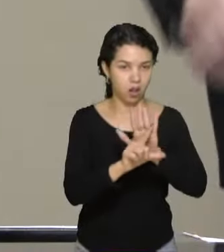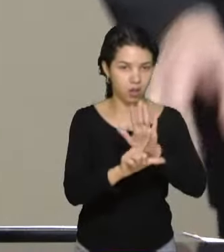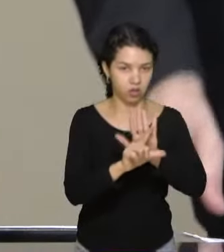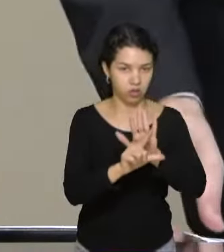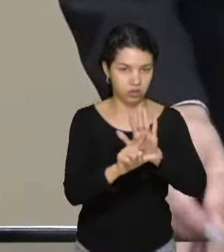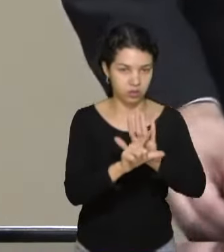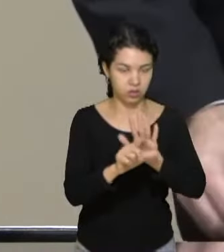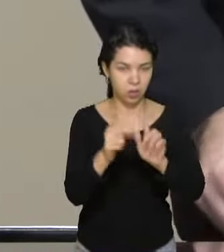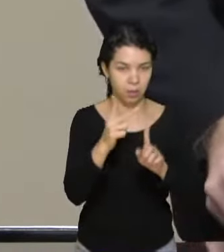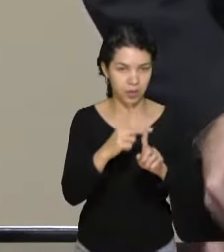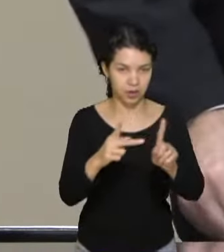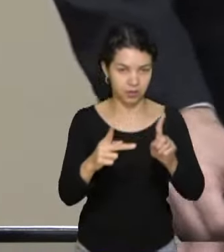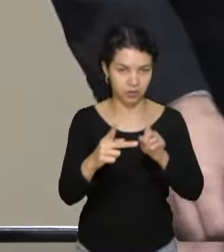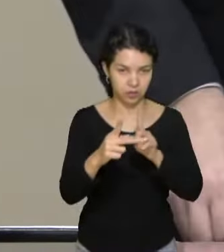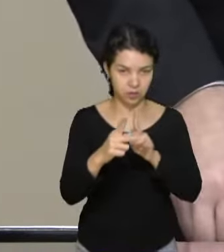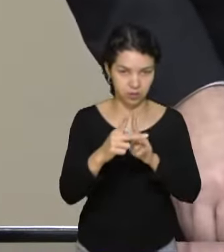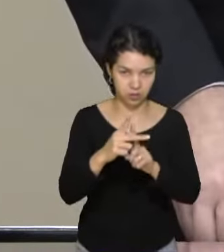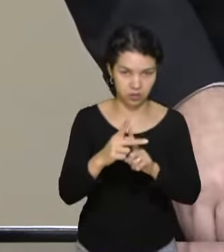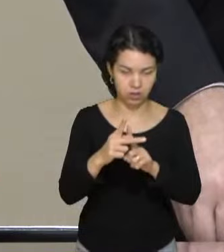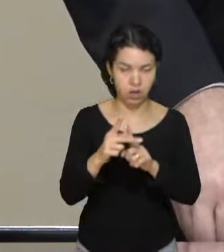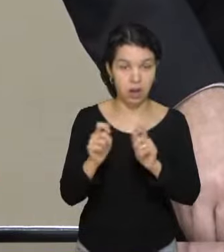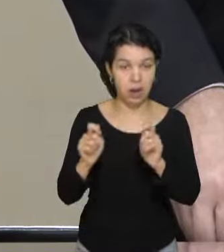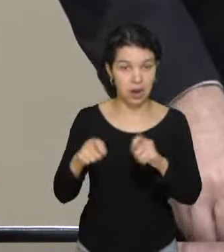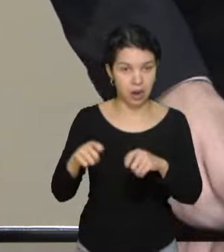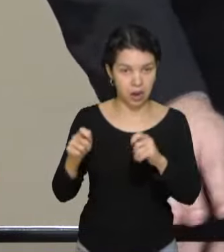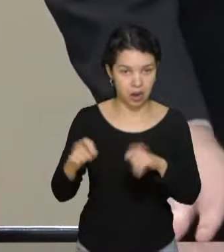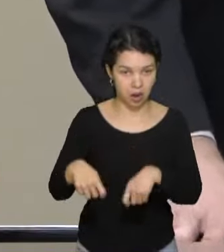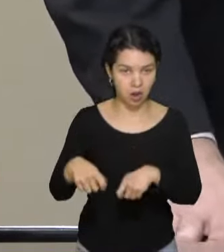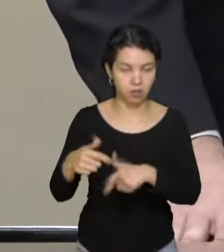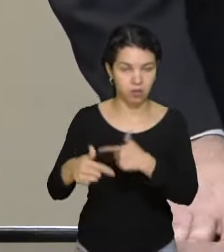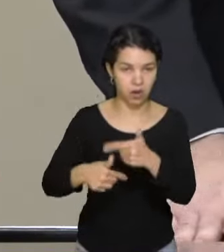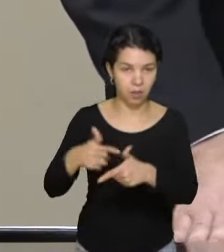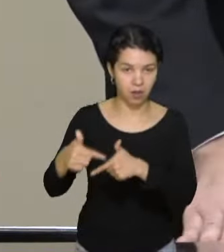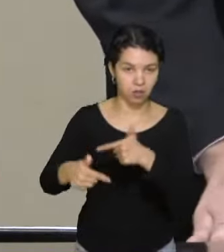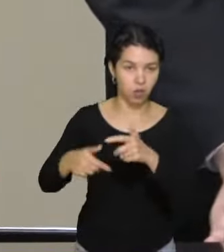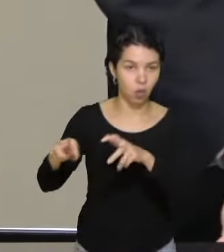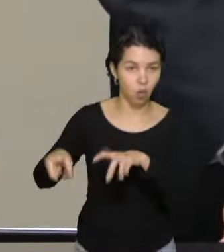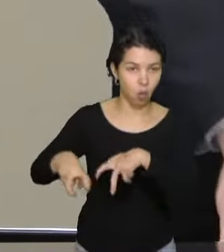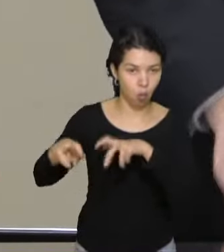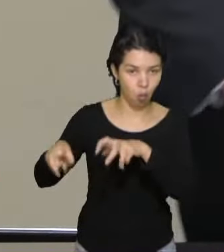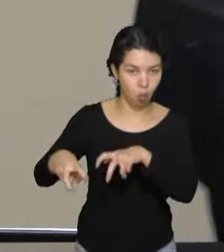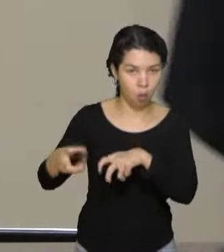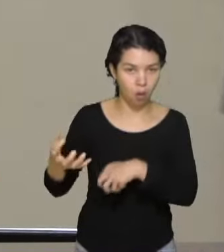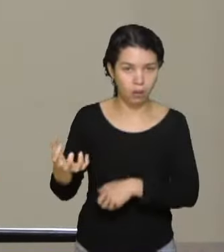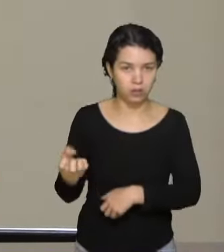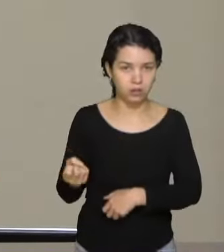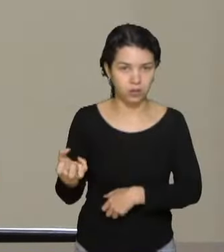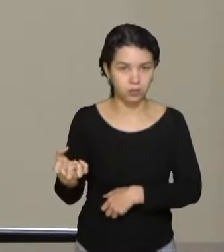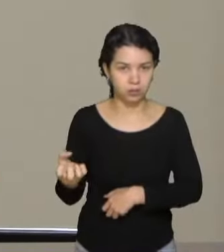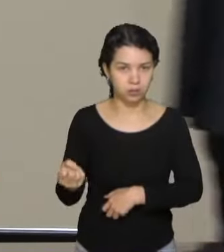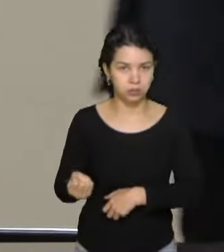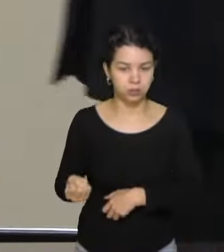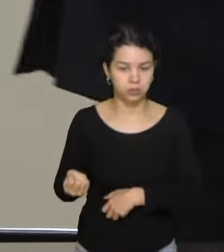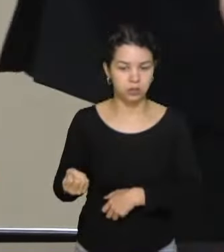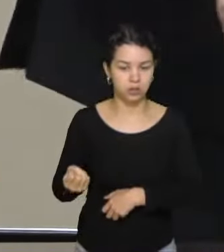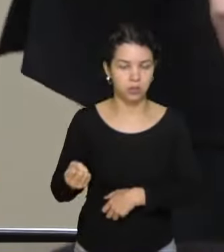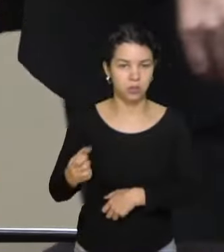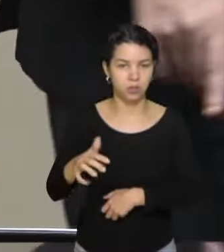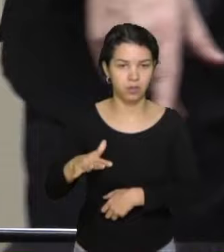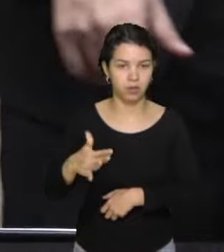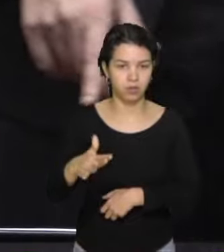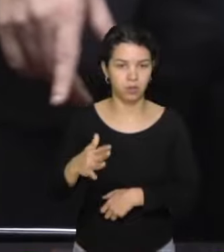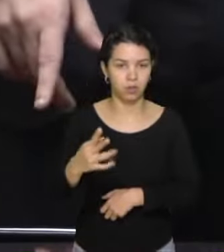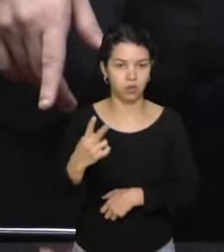para permitir que os trabalhadores rurais se aposentem com pelo menos dois